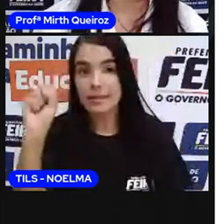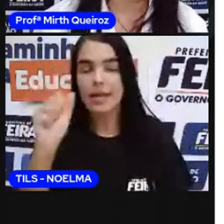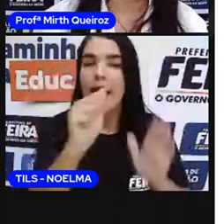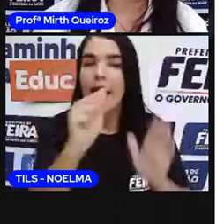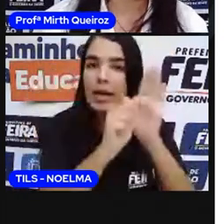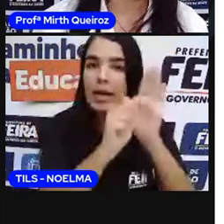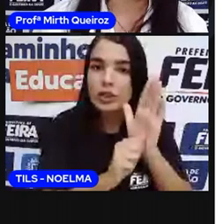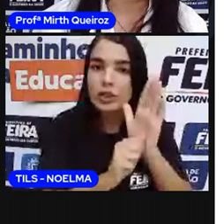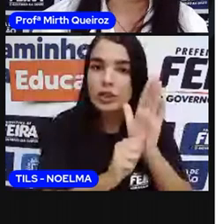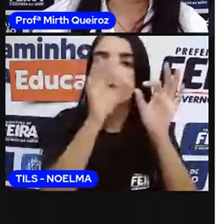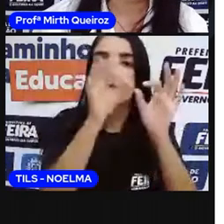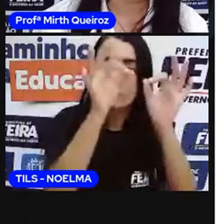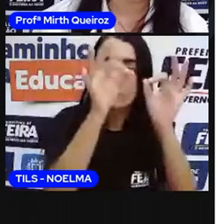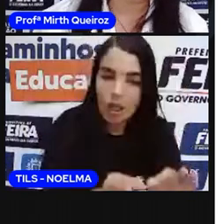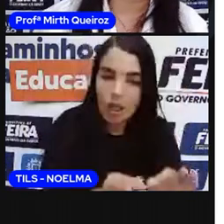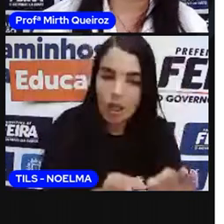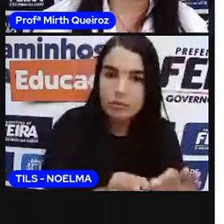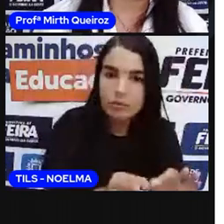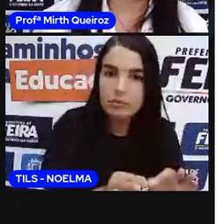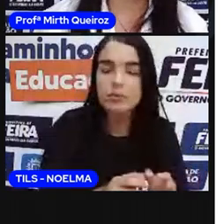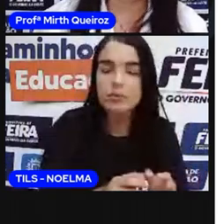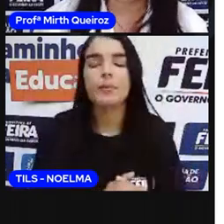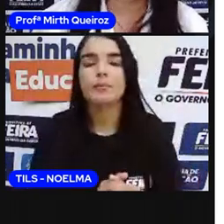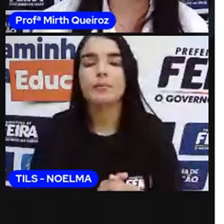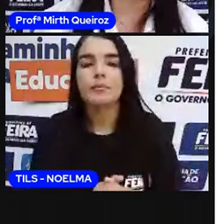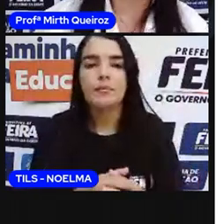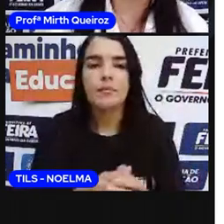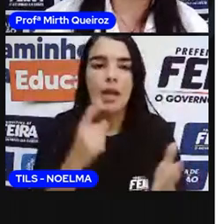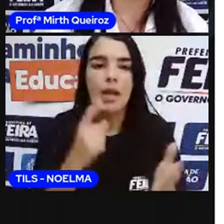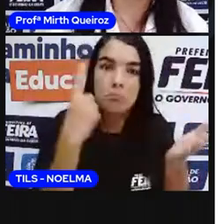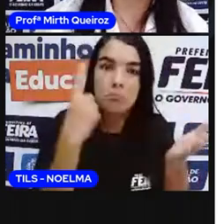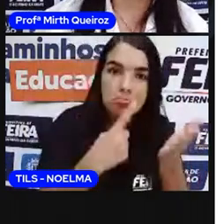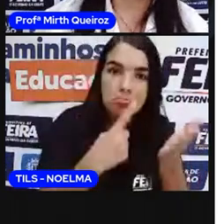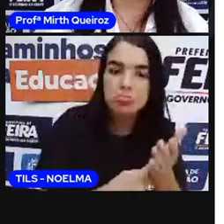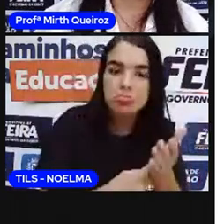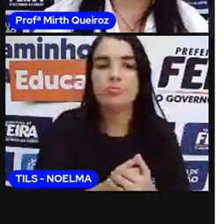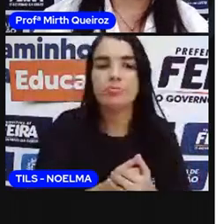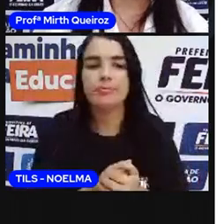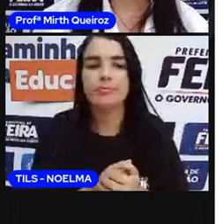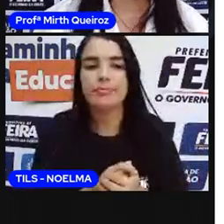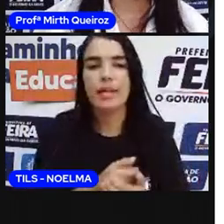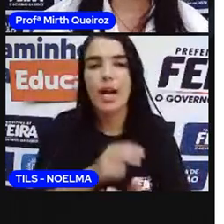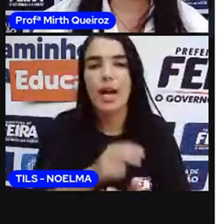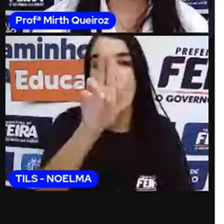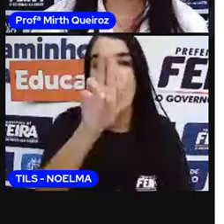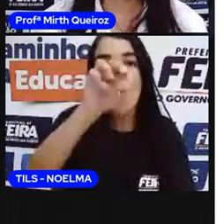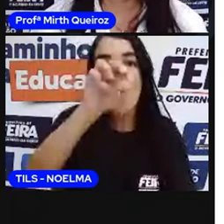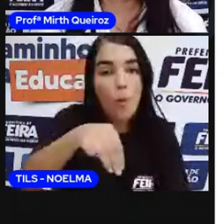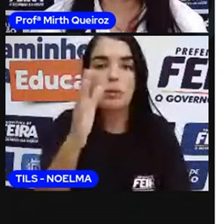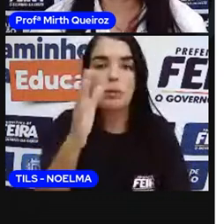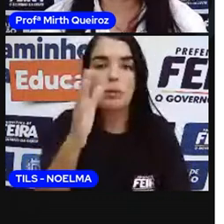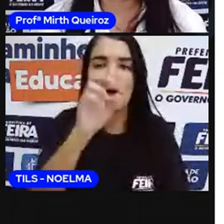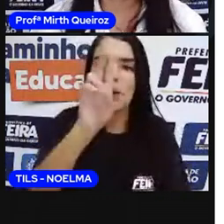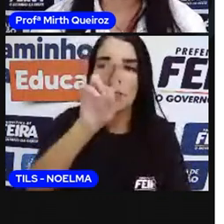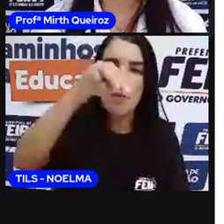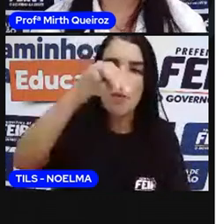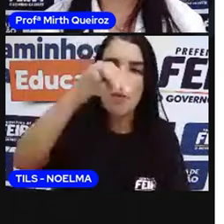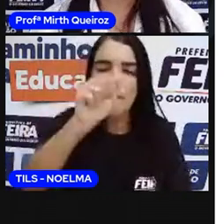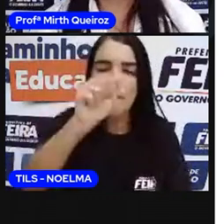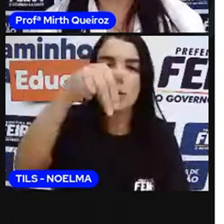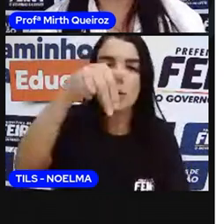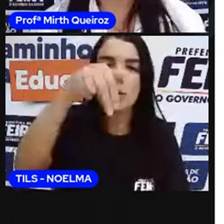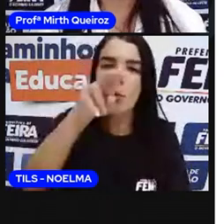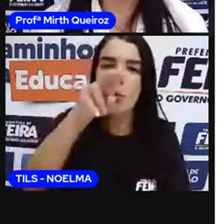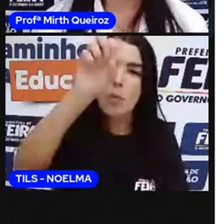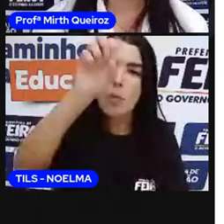artigo definido, porque define, determina quem é. Um, uma, uns,